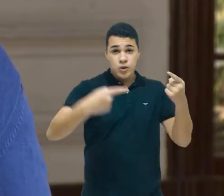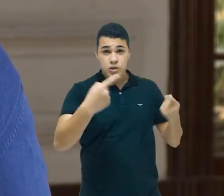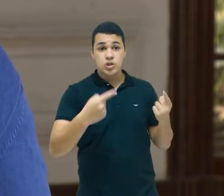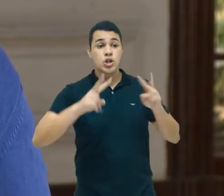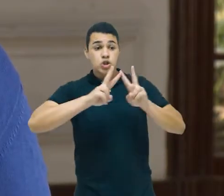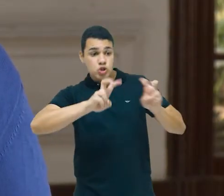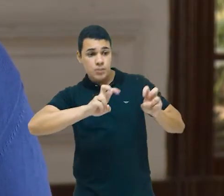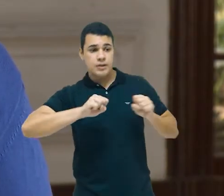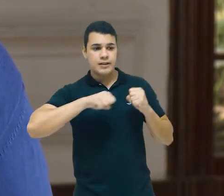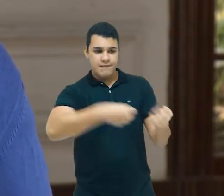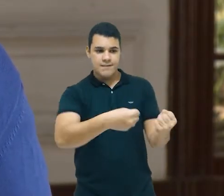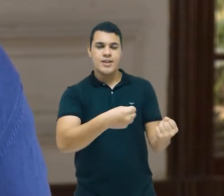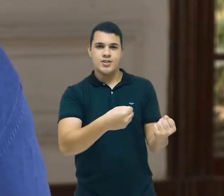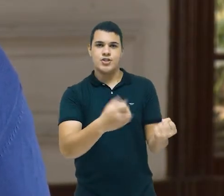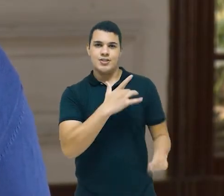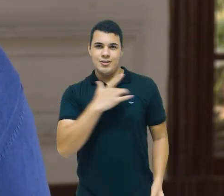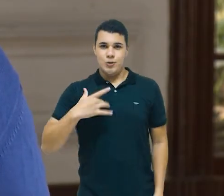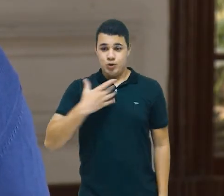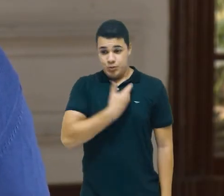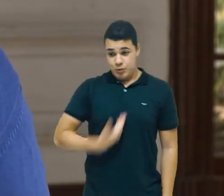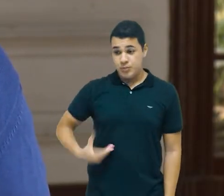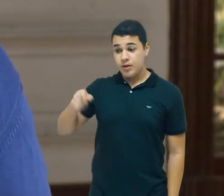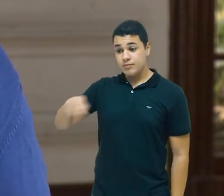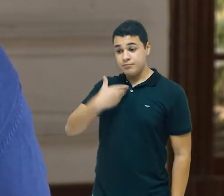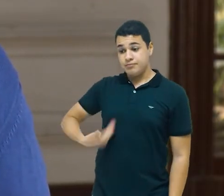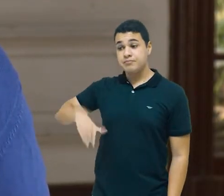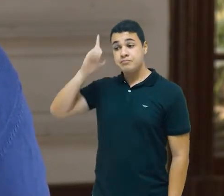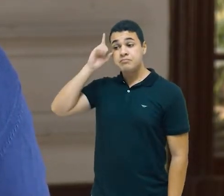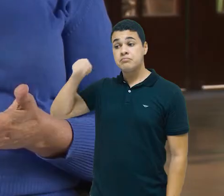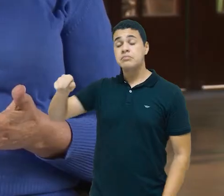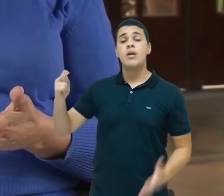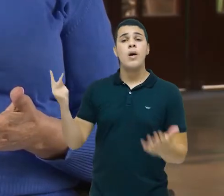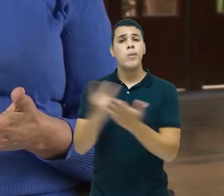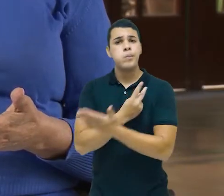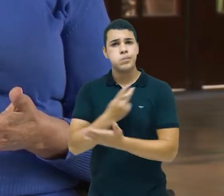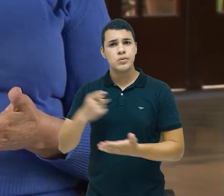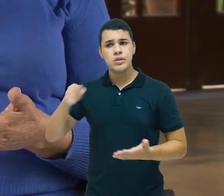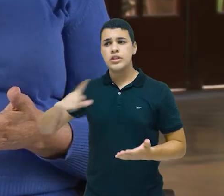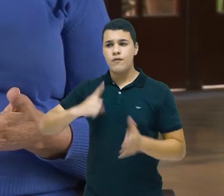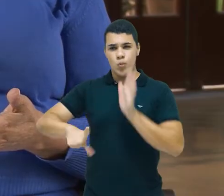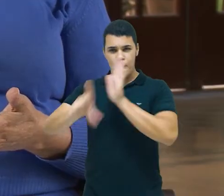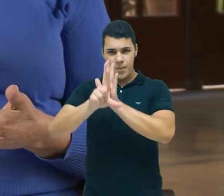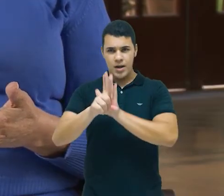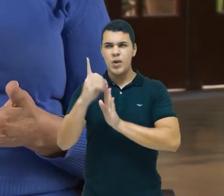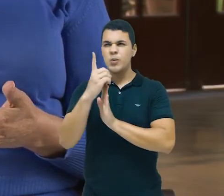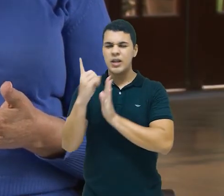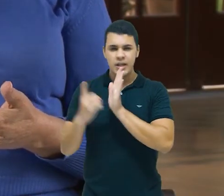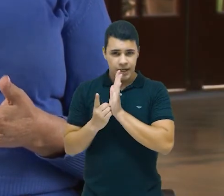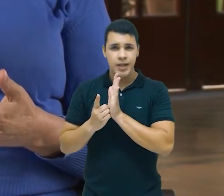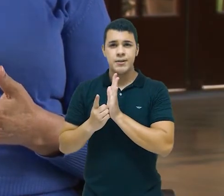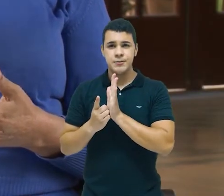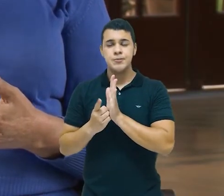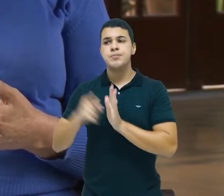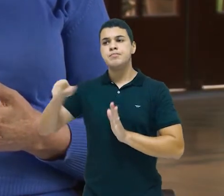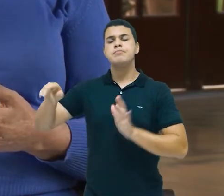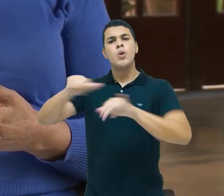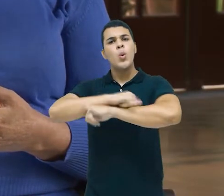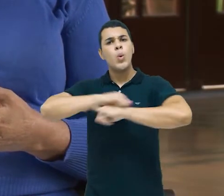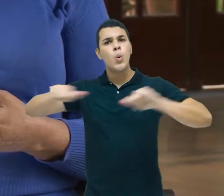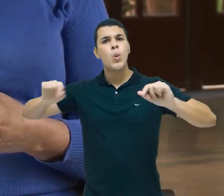para a saúde. No governo Dilma, houve uma lei, um decreto de